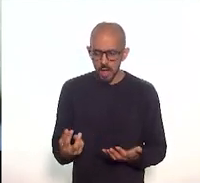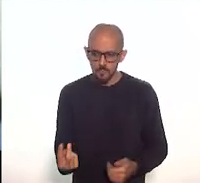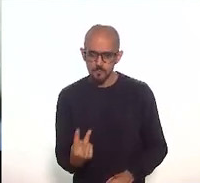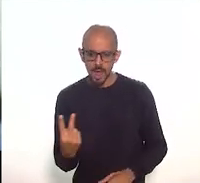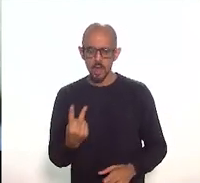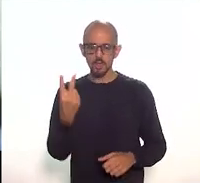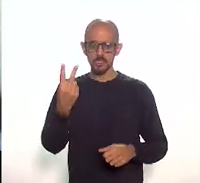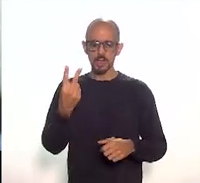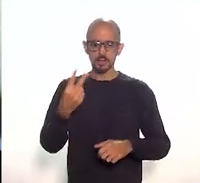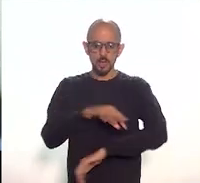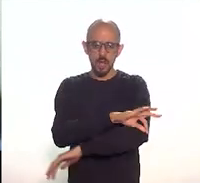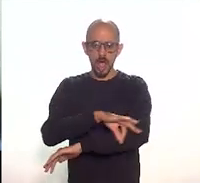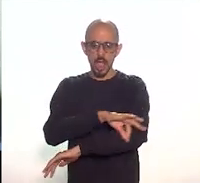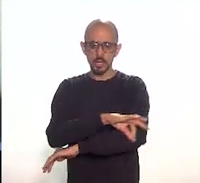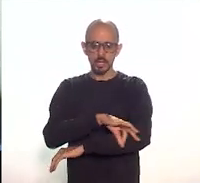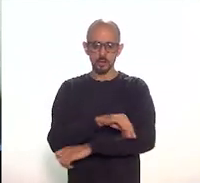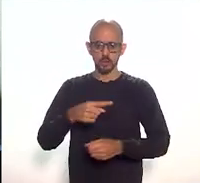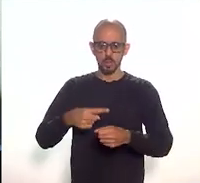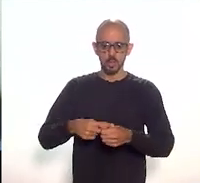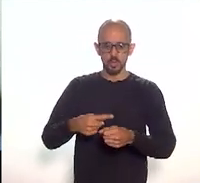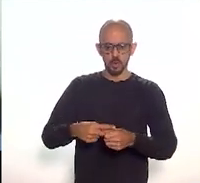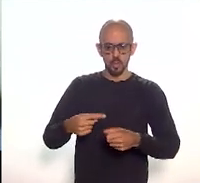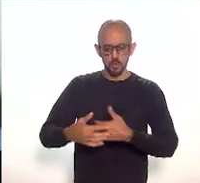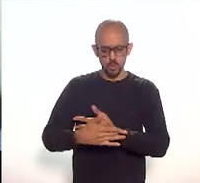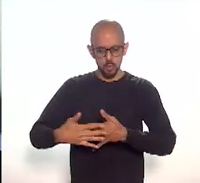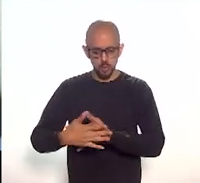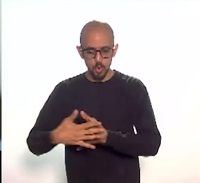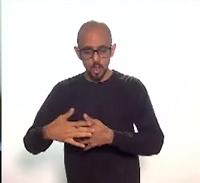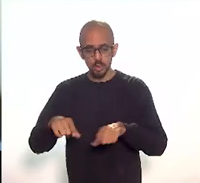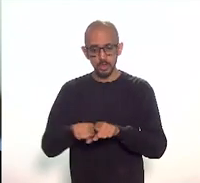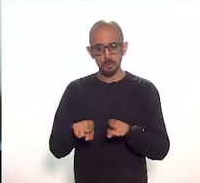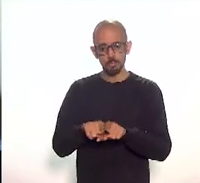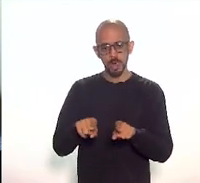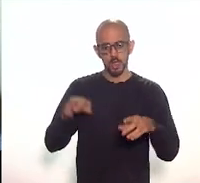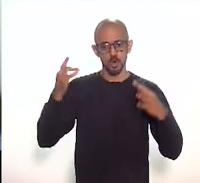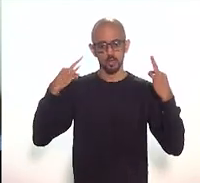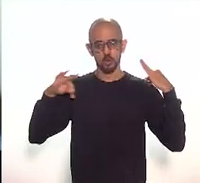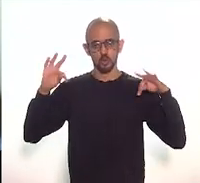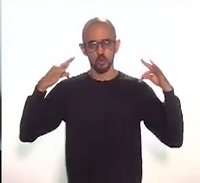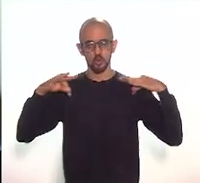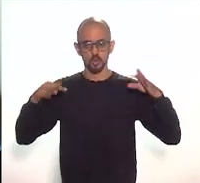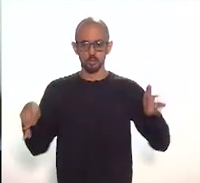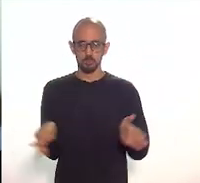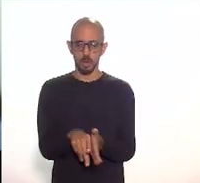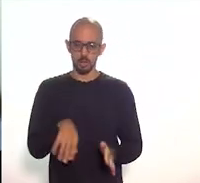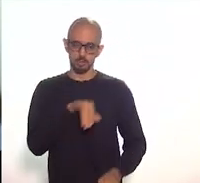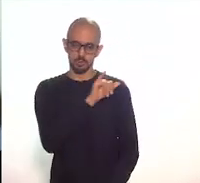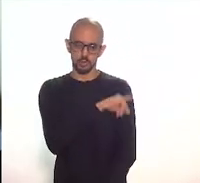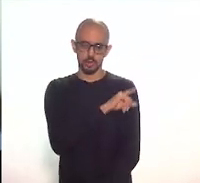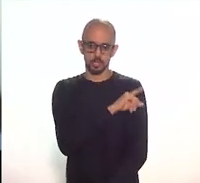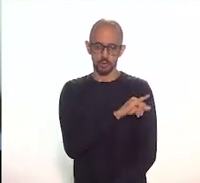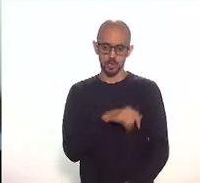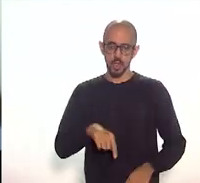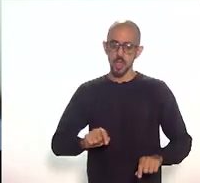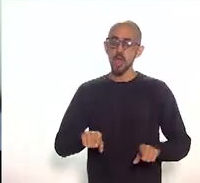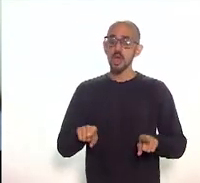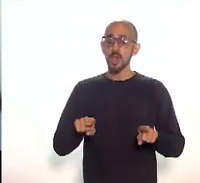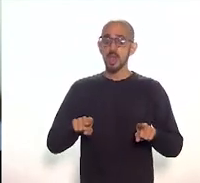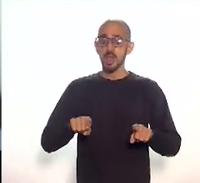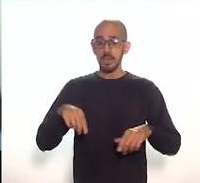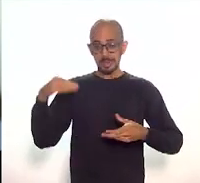cultura e o nosso turismo, quer seja o turismo